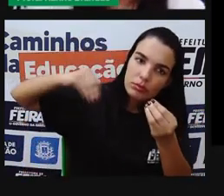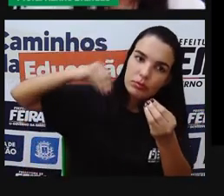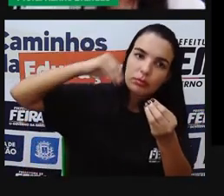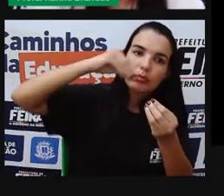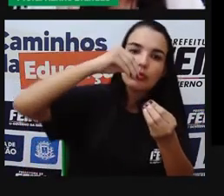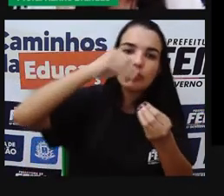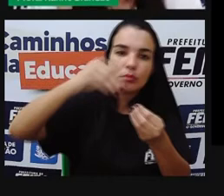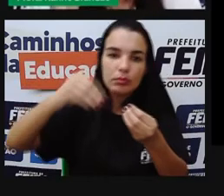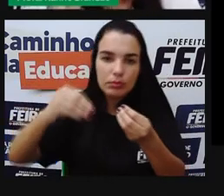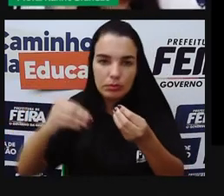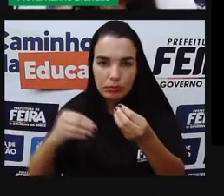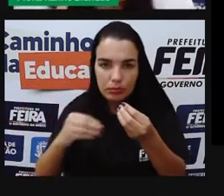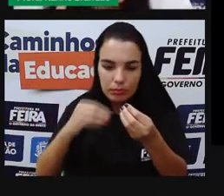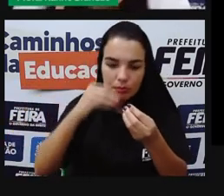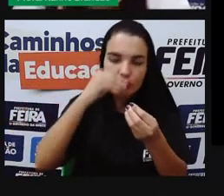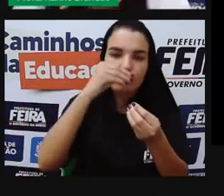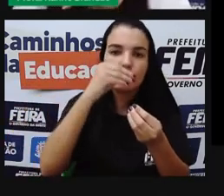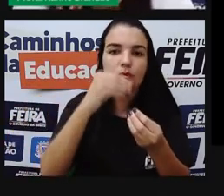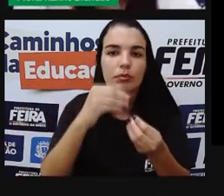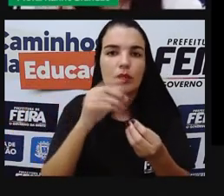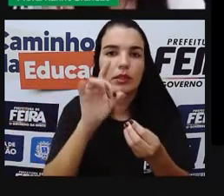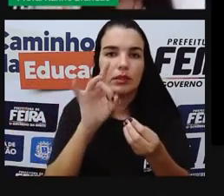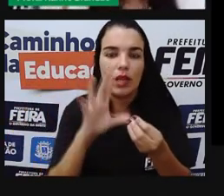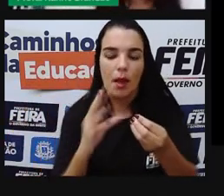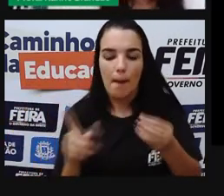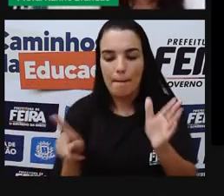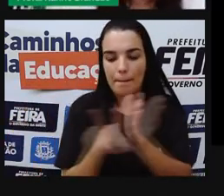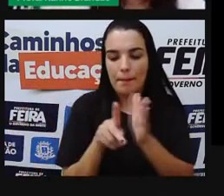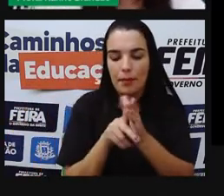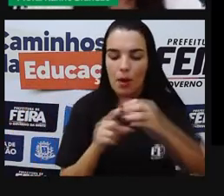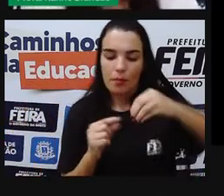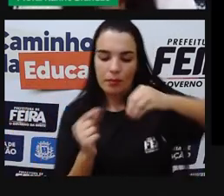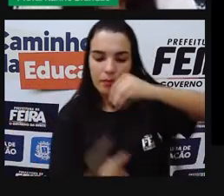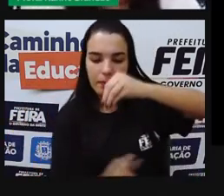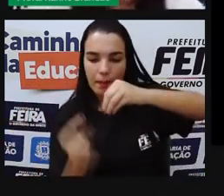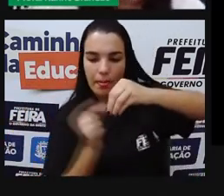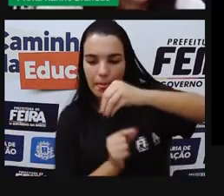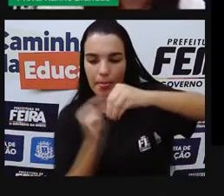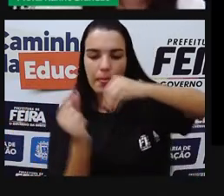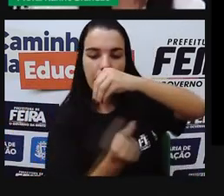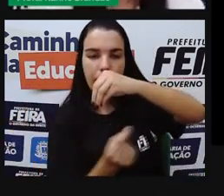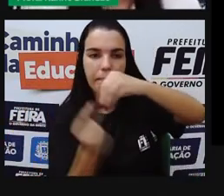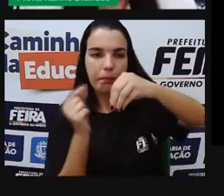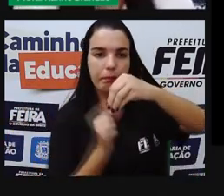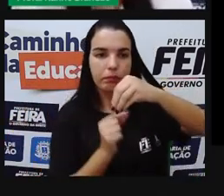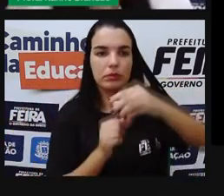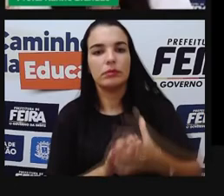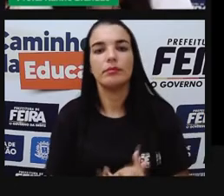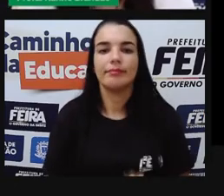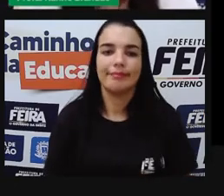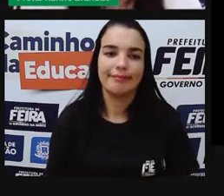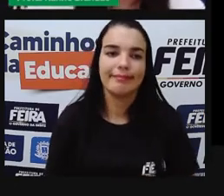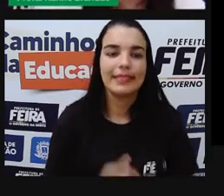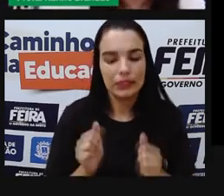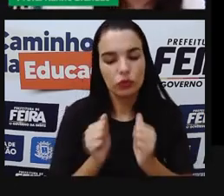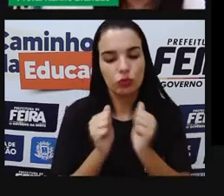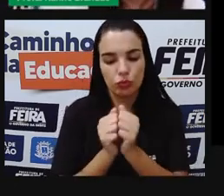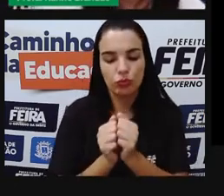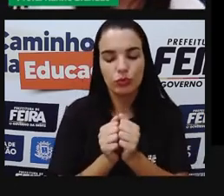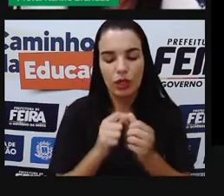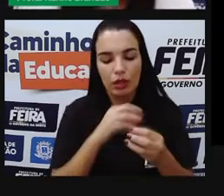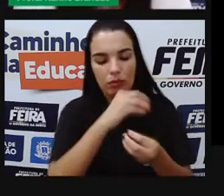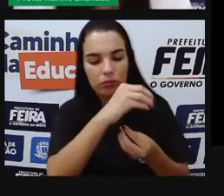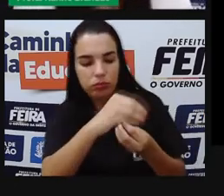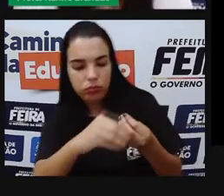movimentos. Ela gira ao redor dela mesma, ela gira ao redor do nosso planeta, e ela também gira junto com a gente